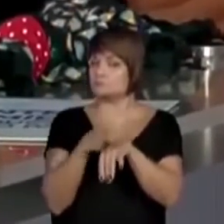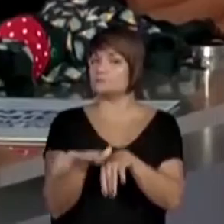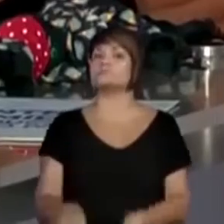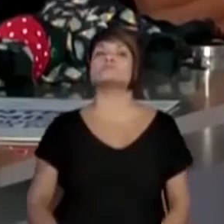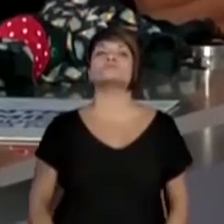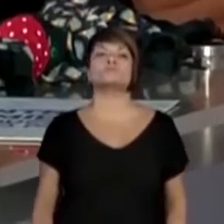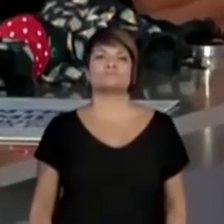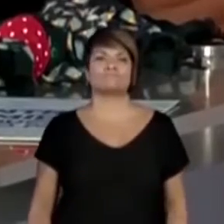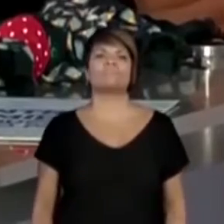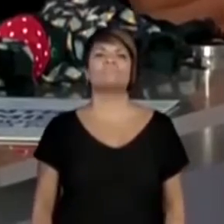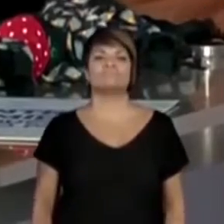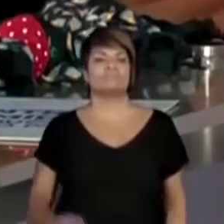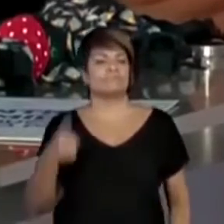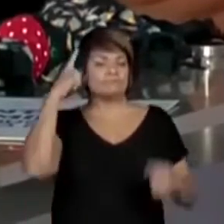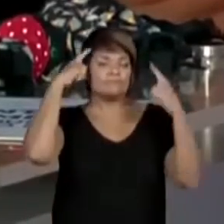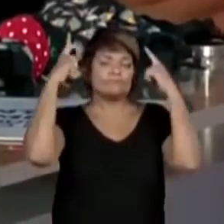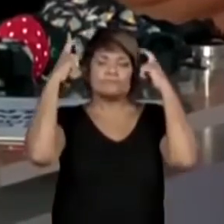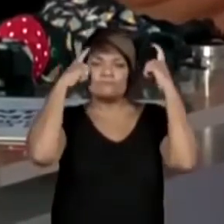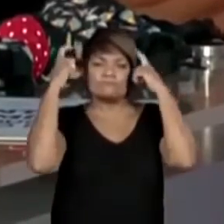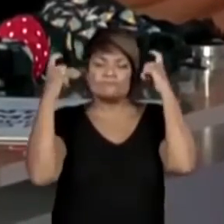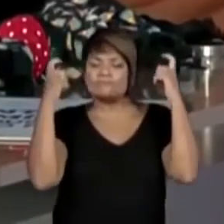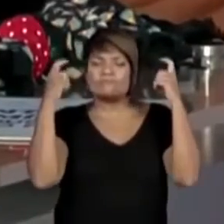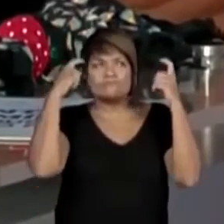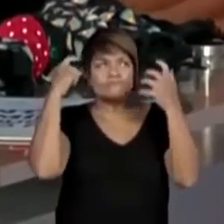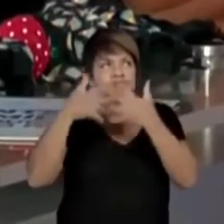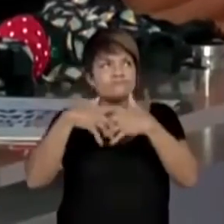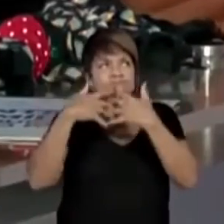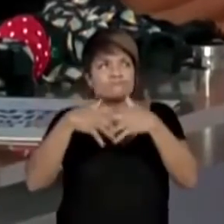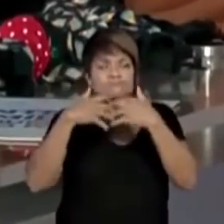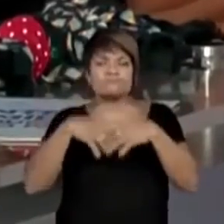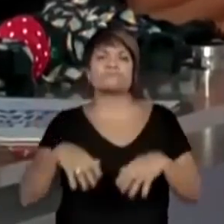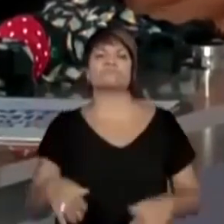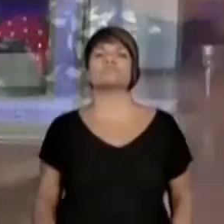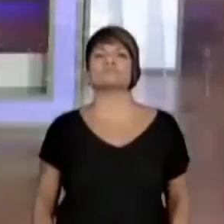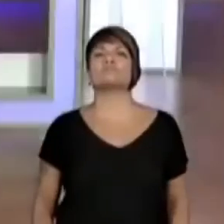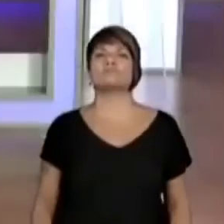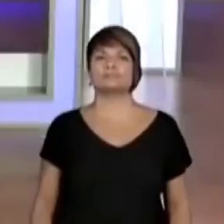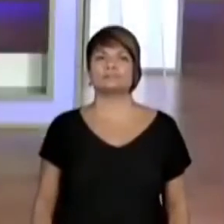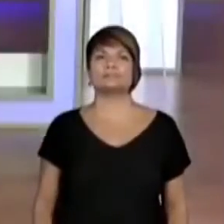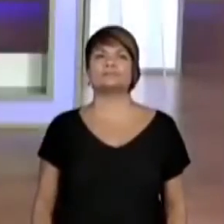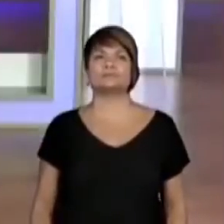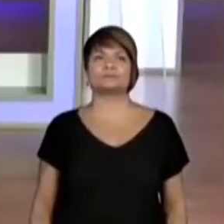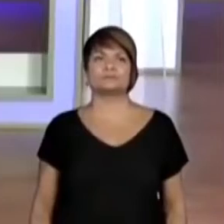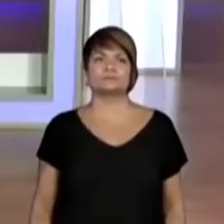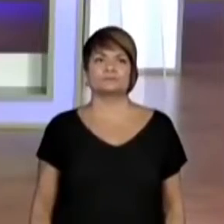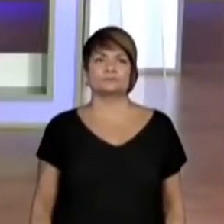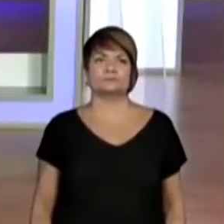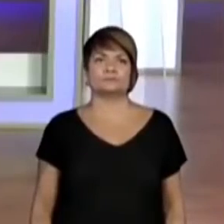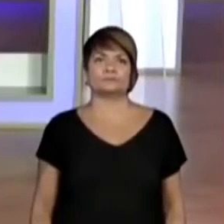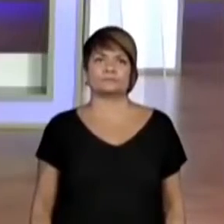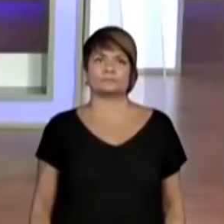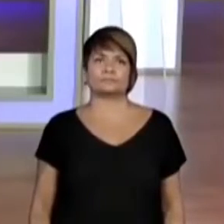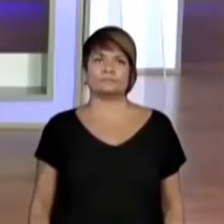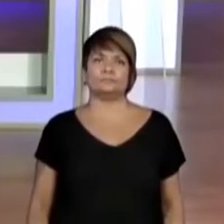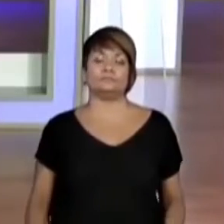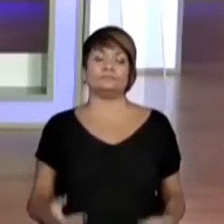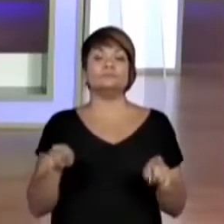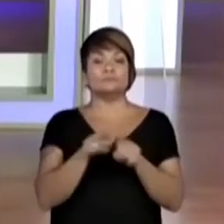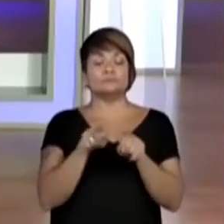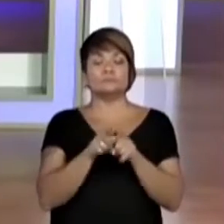coisas, né, Prô? A criatividade também, porque ela vai ter que enfeitar a boneca. Ela vai trabalhar a ideia de